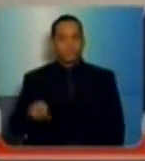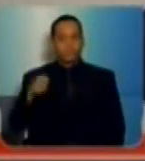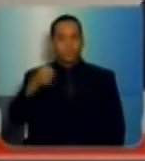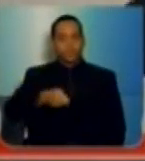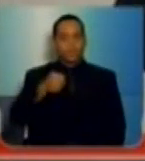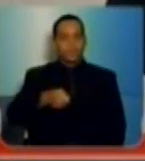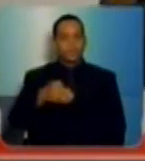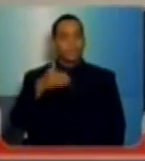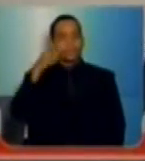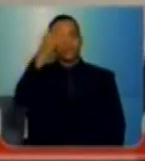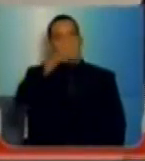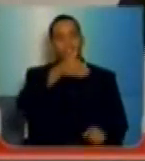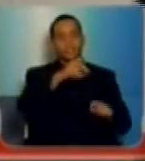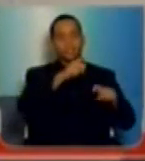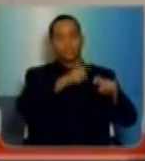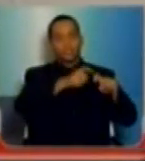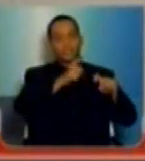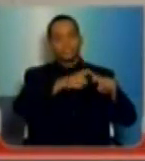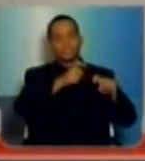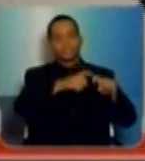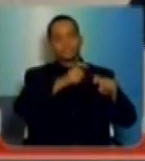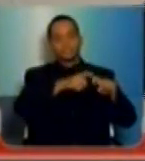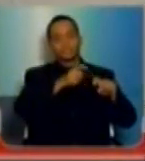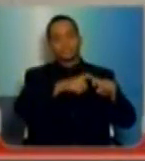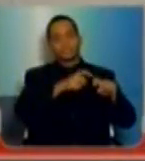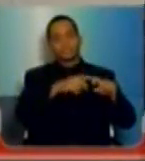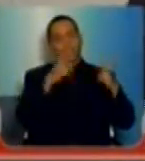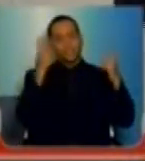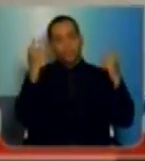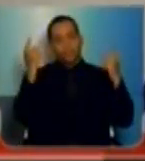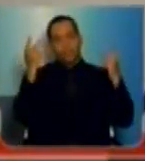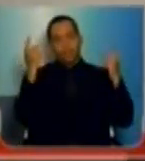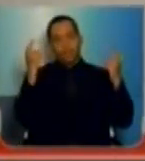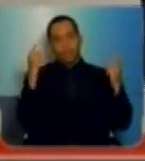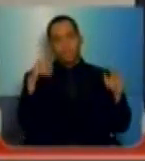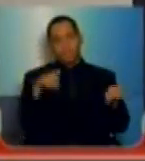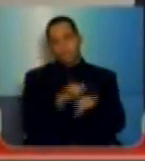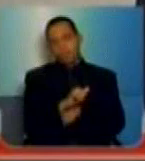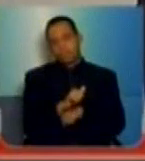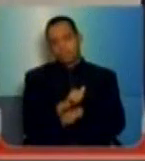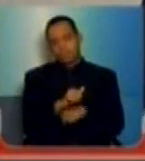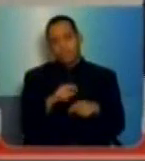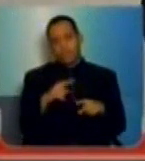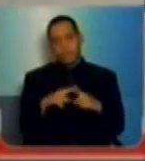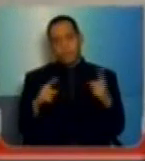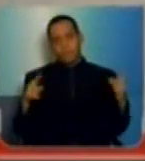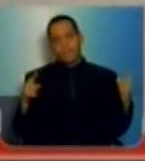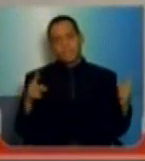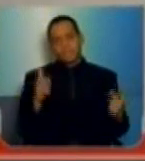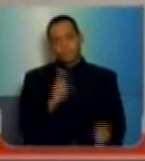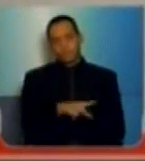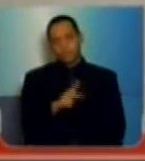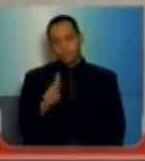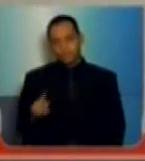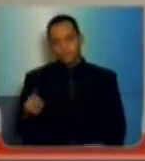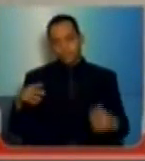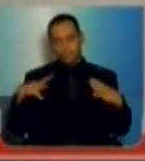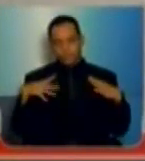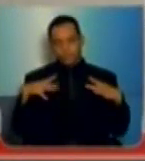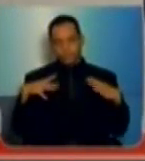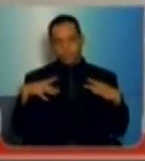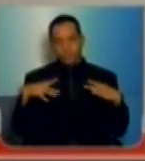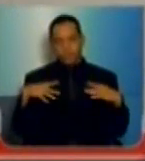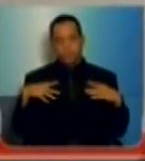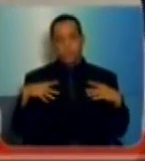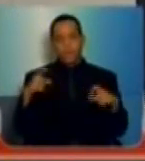tratamento médico, são obrigados a faltar, então tem a falta médica, a licença médica, só que, quando o professor tira uma licença médica,